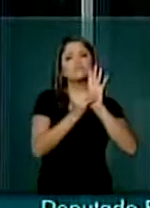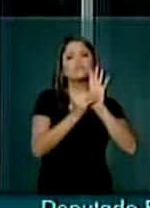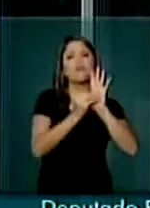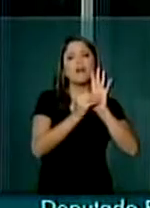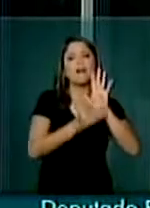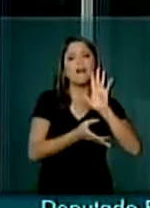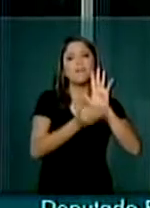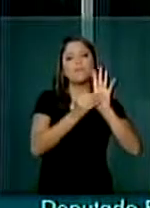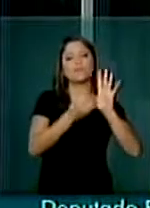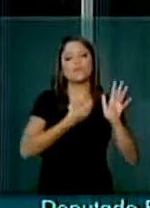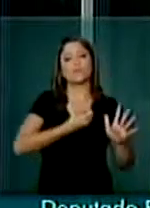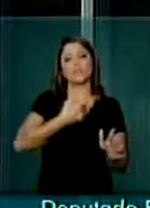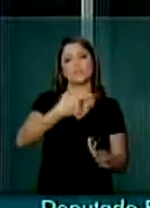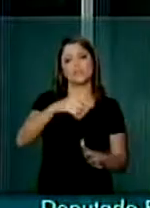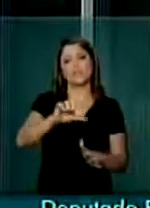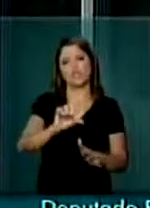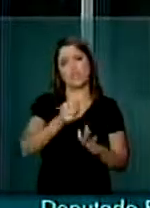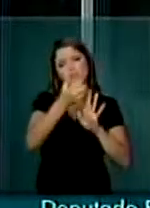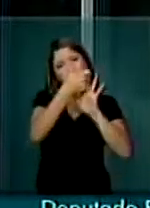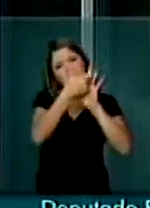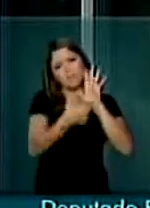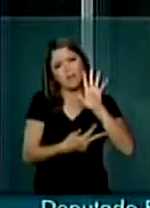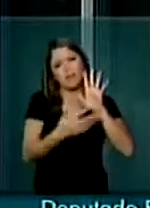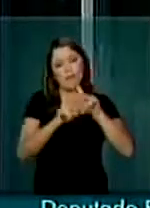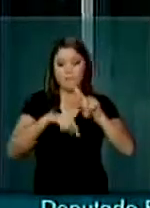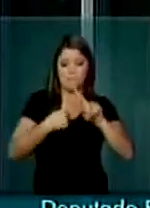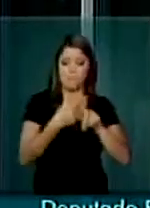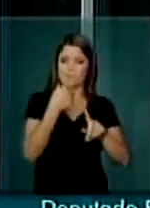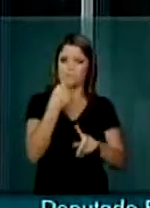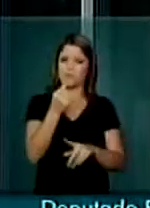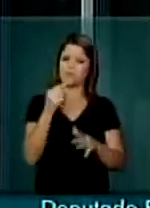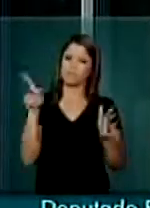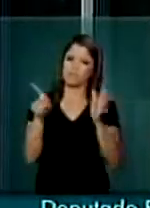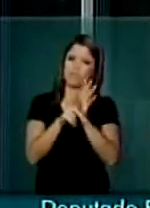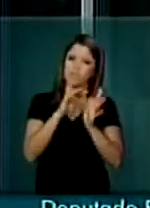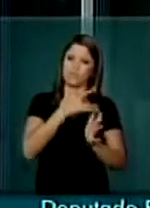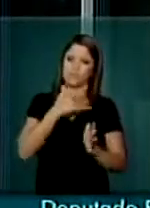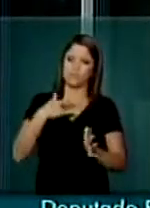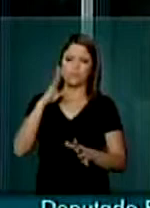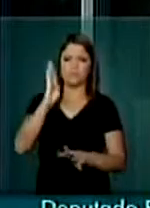29, que significa mais recursos para a saúde no Brasil.